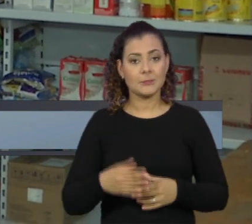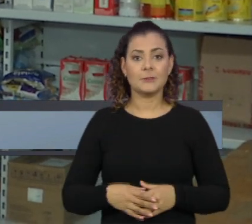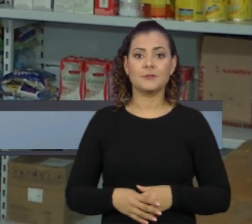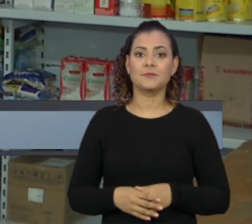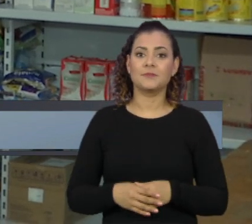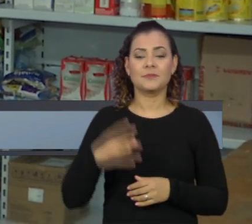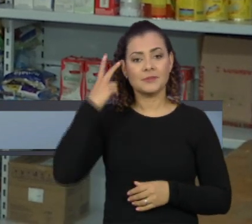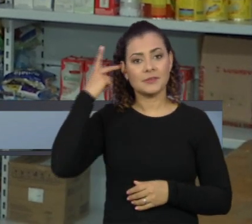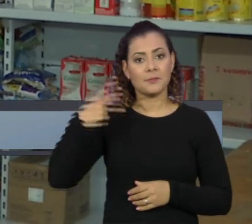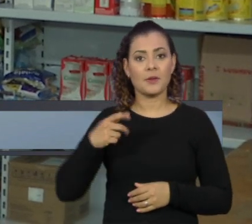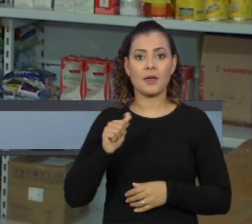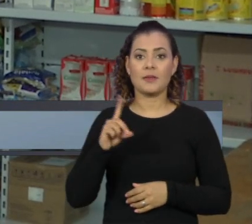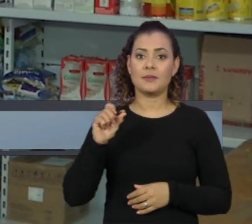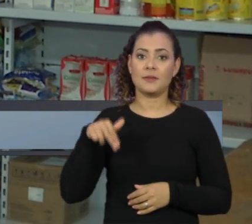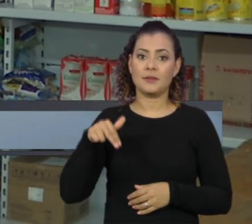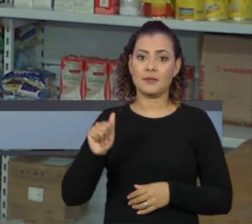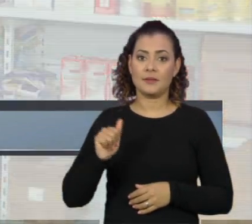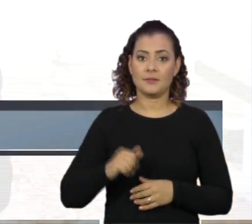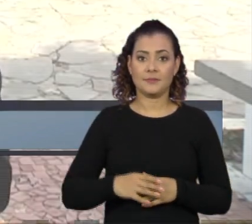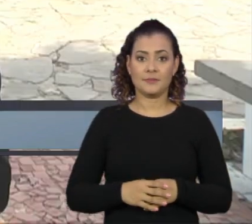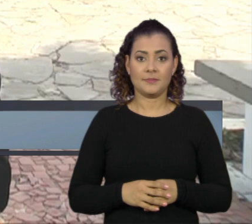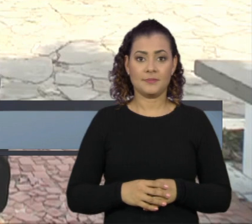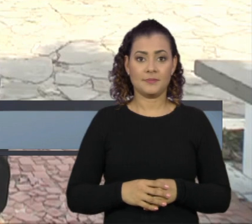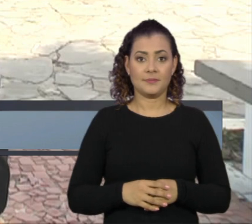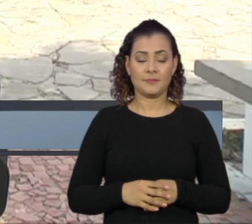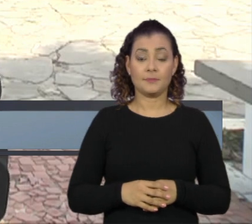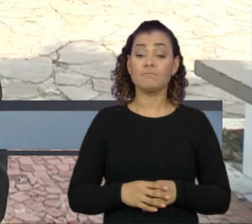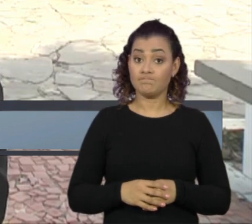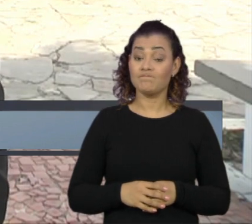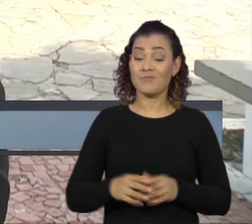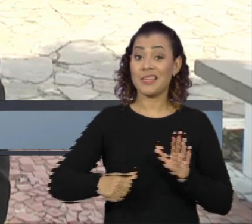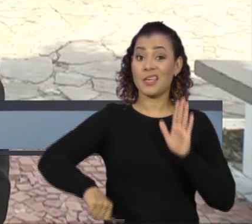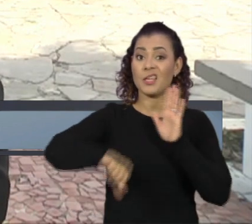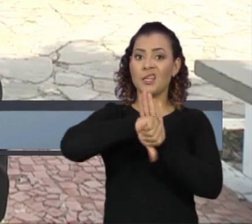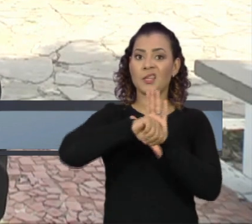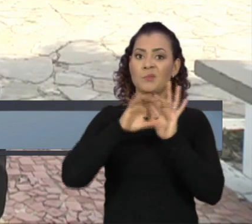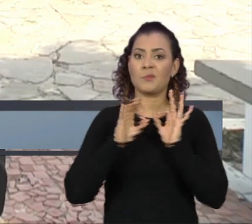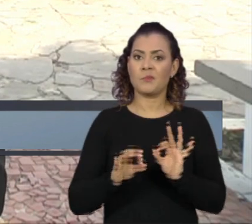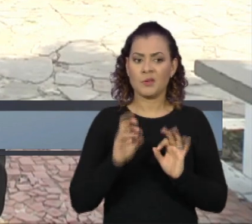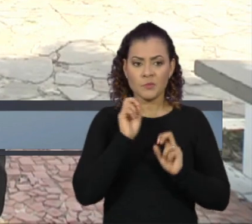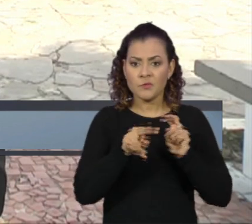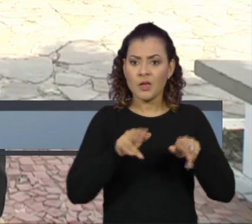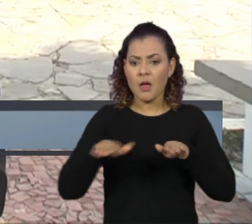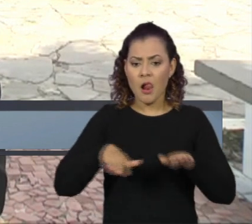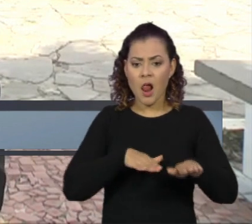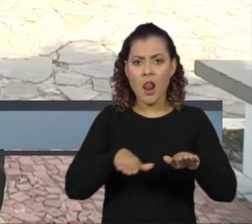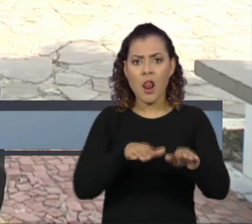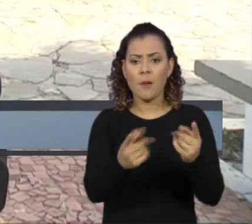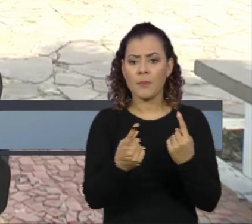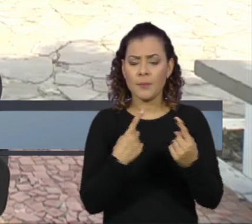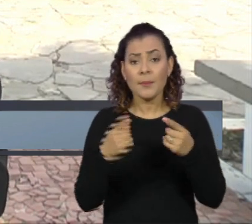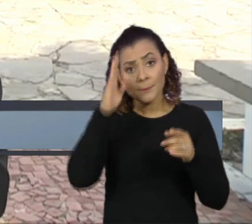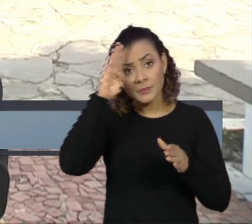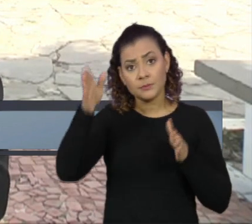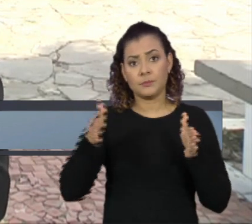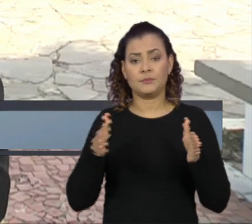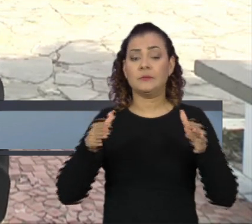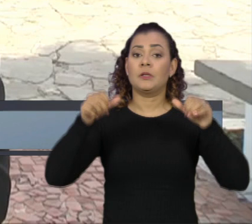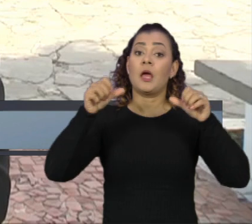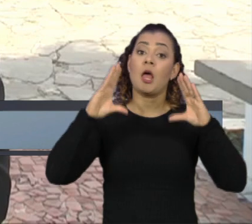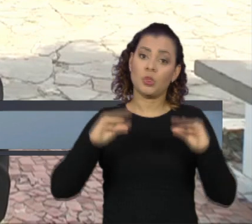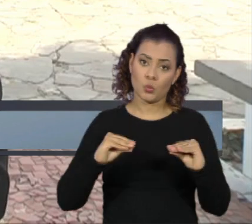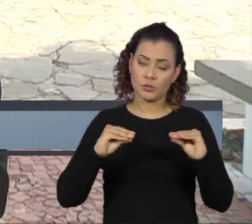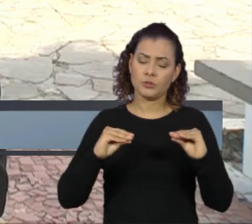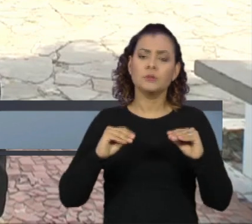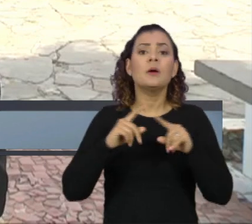De São Paulo, Adriana Semino. É um crime que ocorre nas estradas e quase sempre no período noturno. A